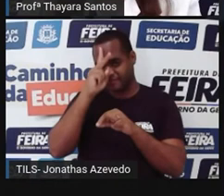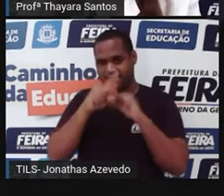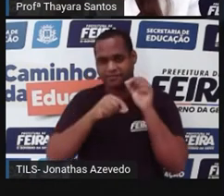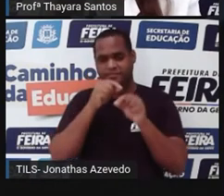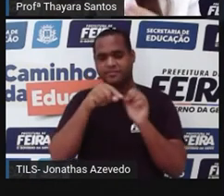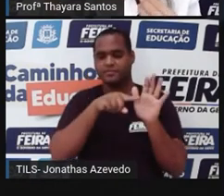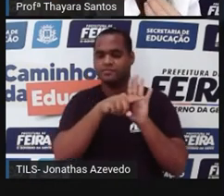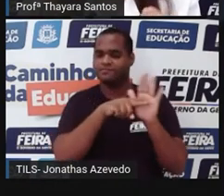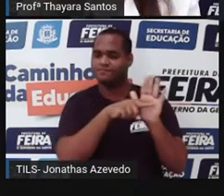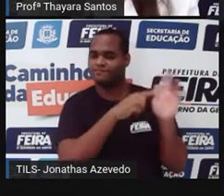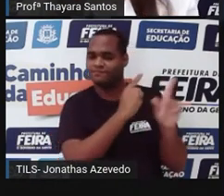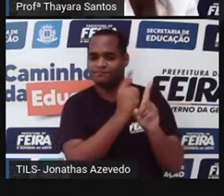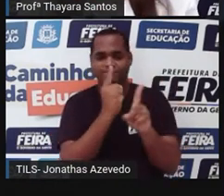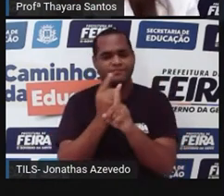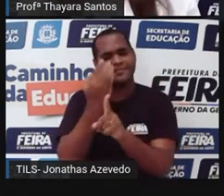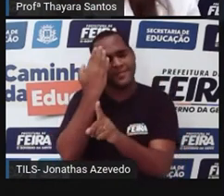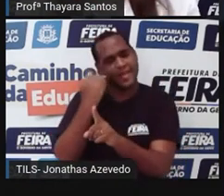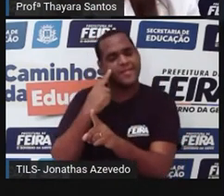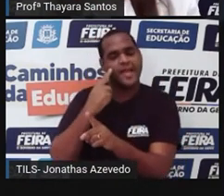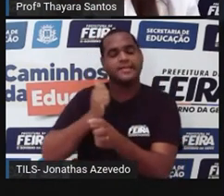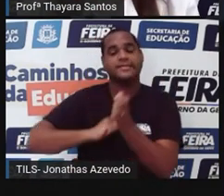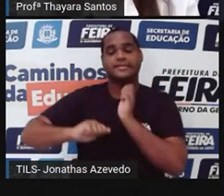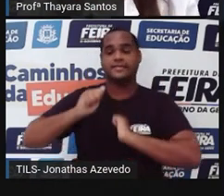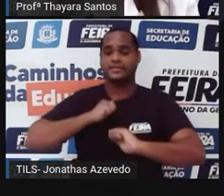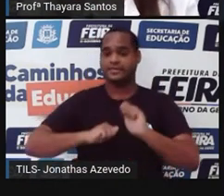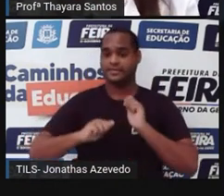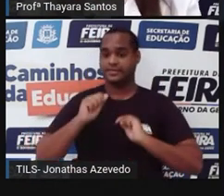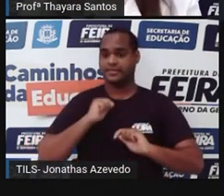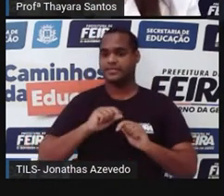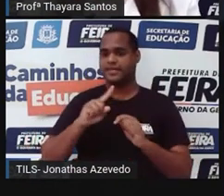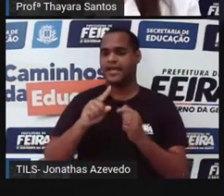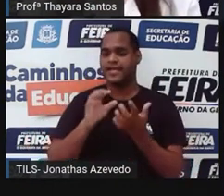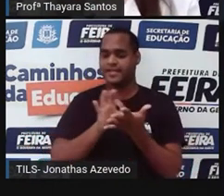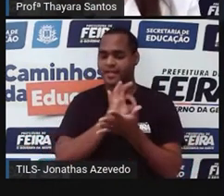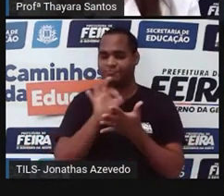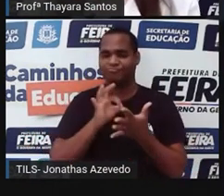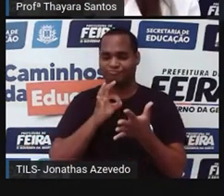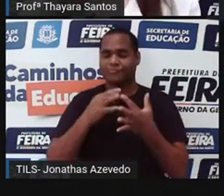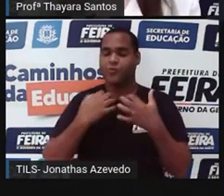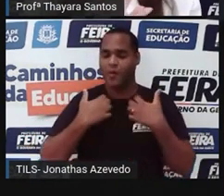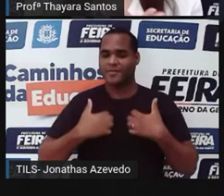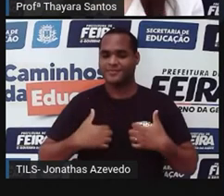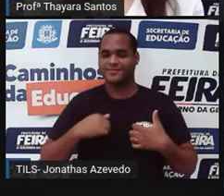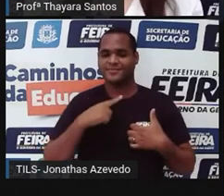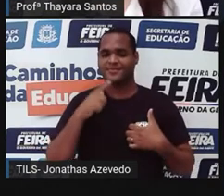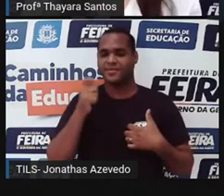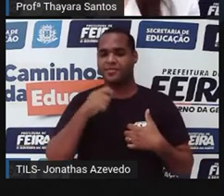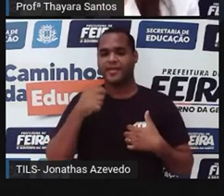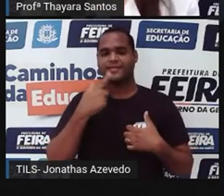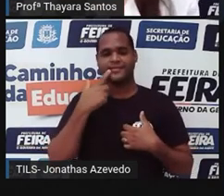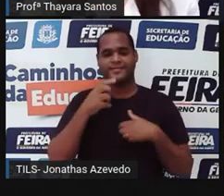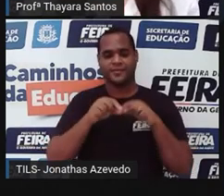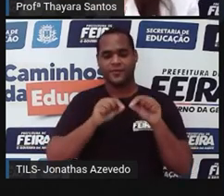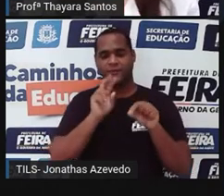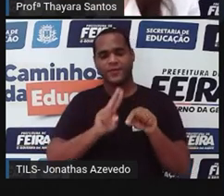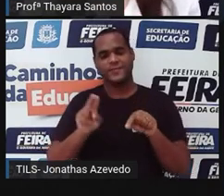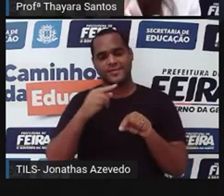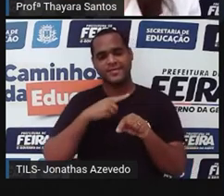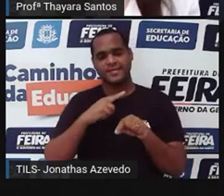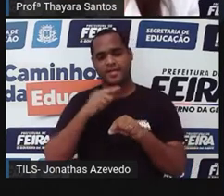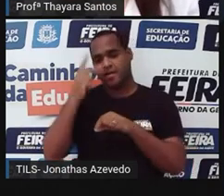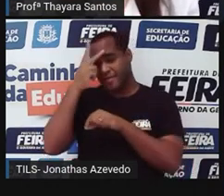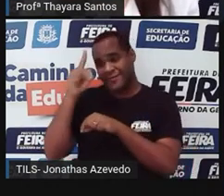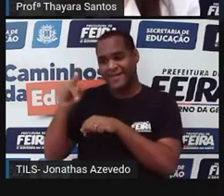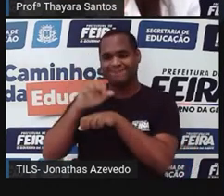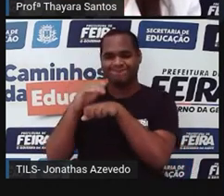pesquisadores estão com expectativas de que as células-tronco possam ser utilizadas para tratar os pacientes